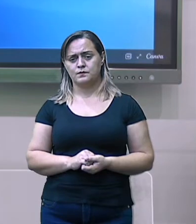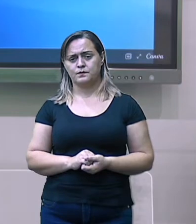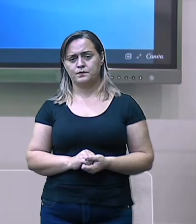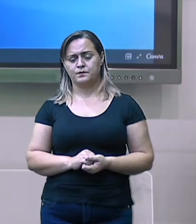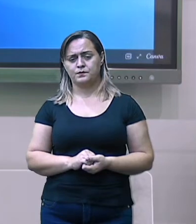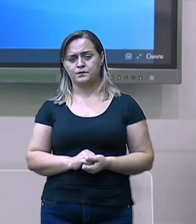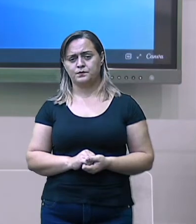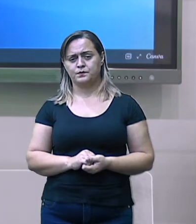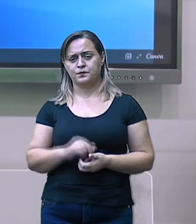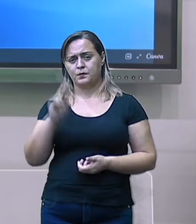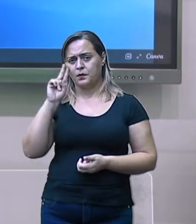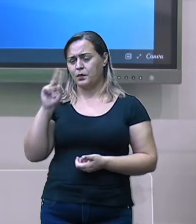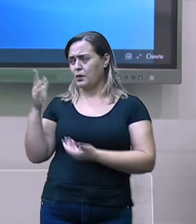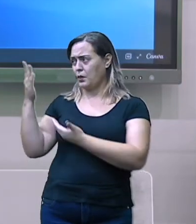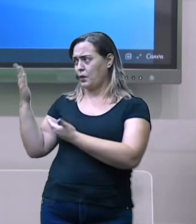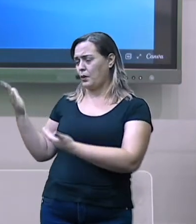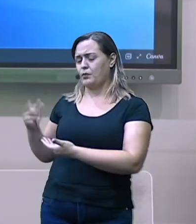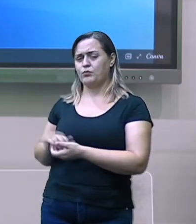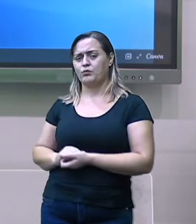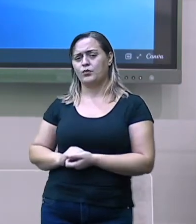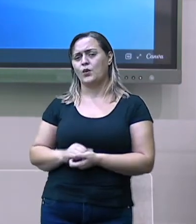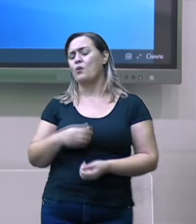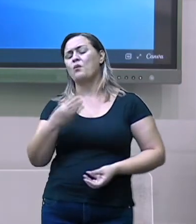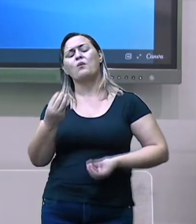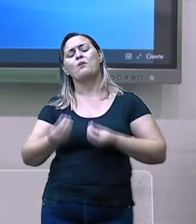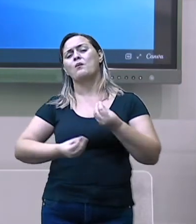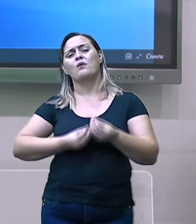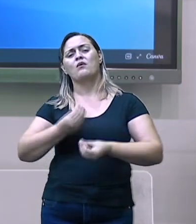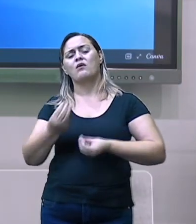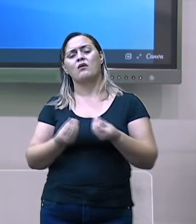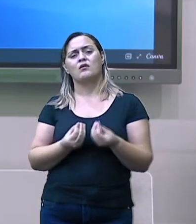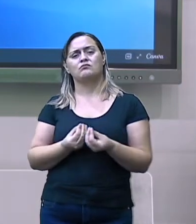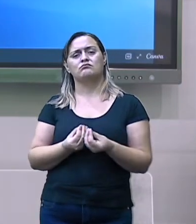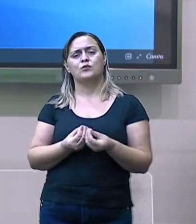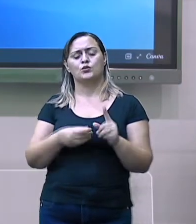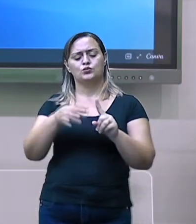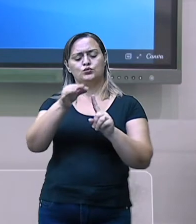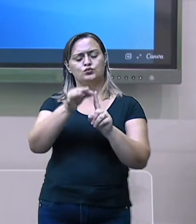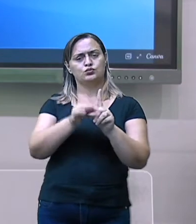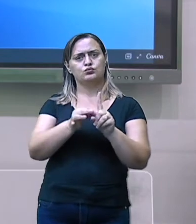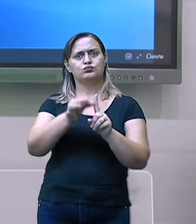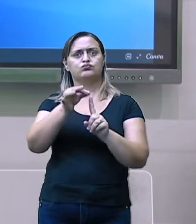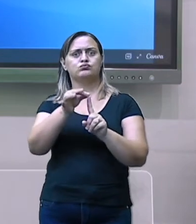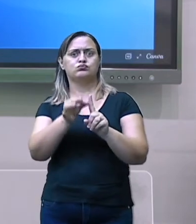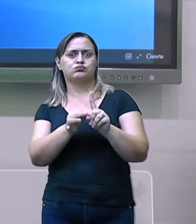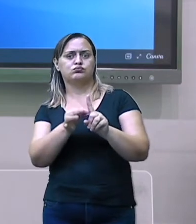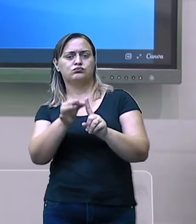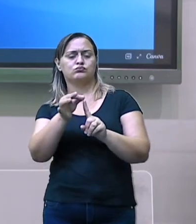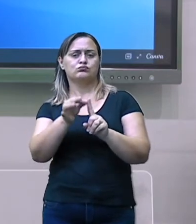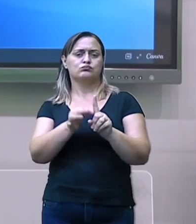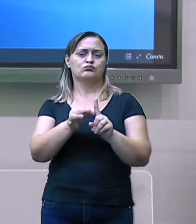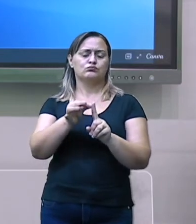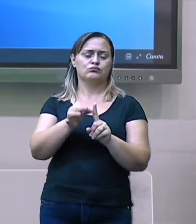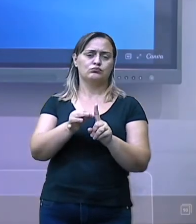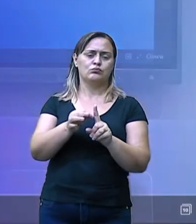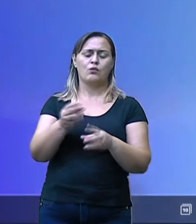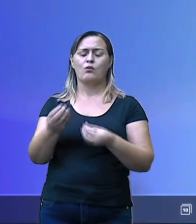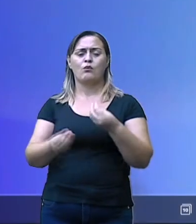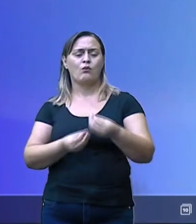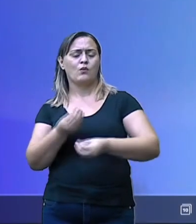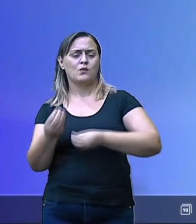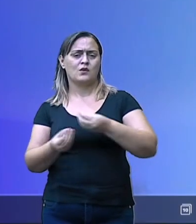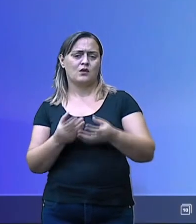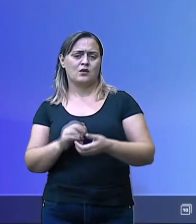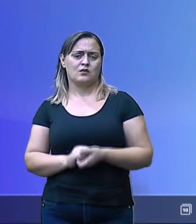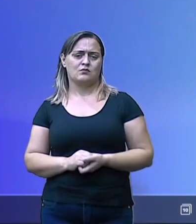A circulação atmosférica, a temperatura entre a zona polar e a equatorial. Resultam que